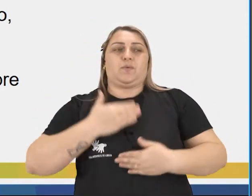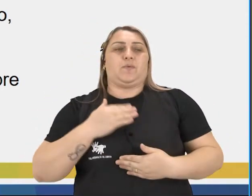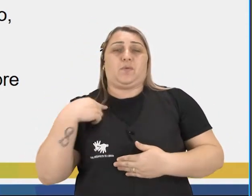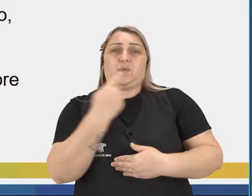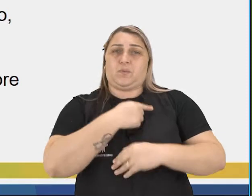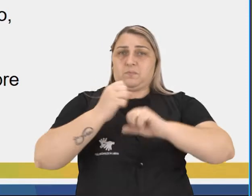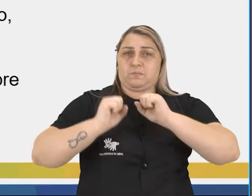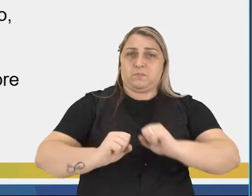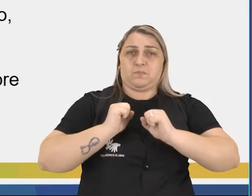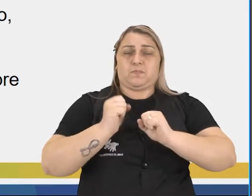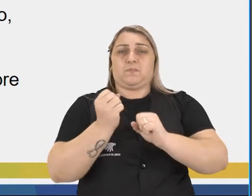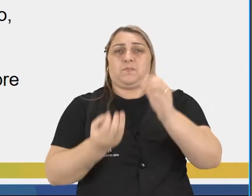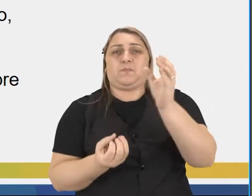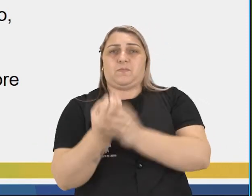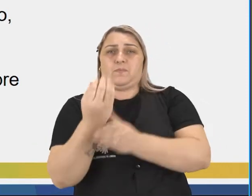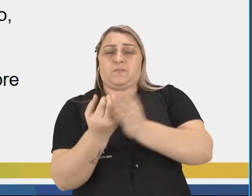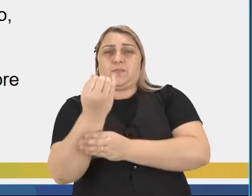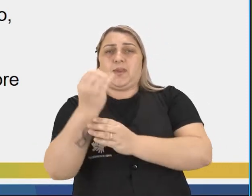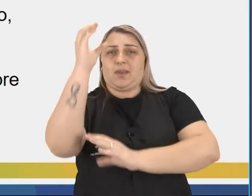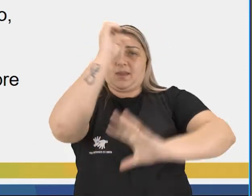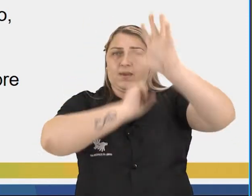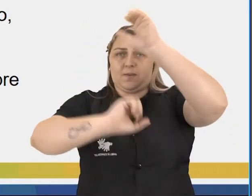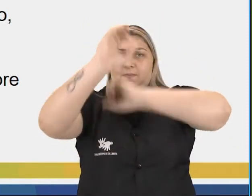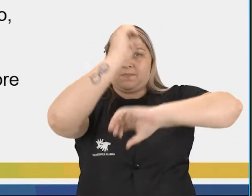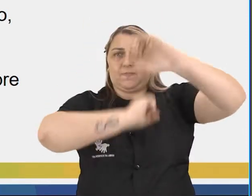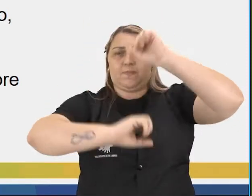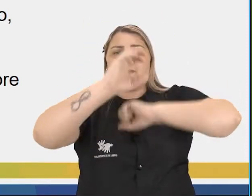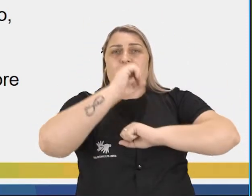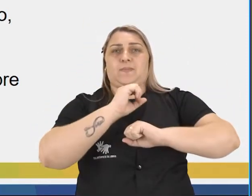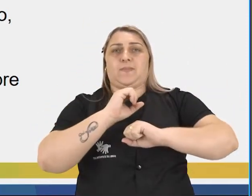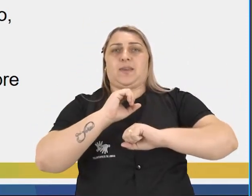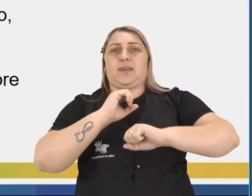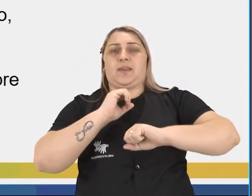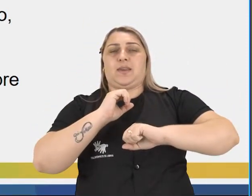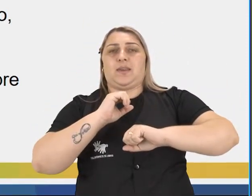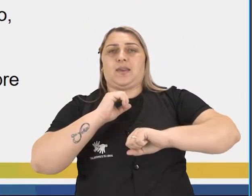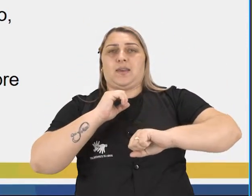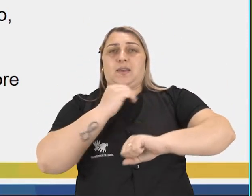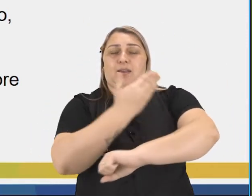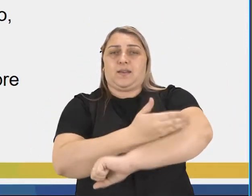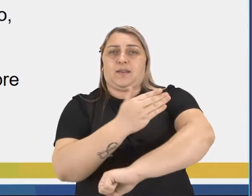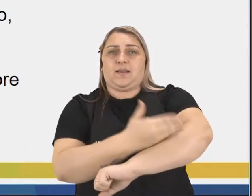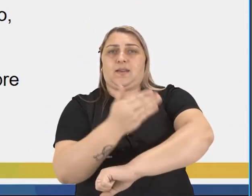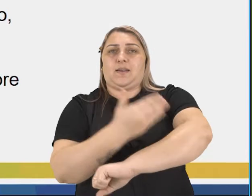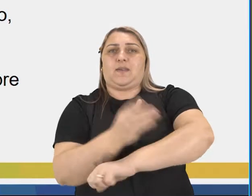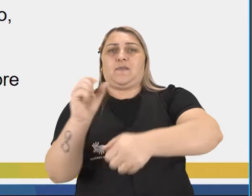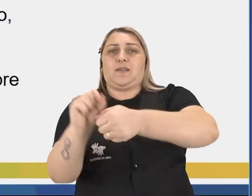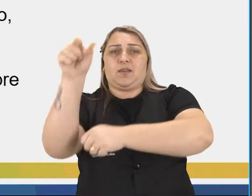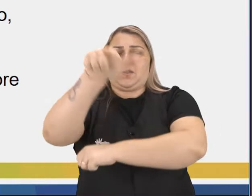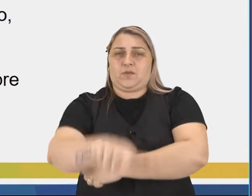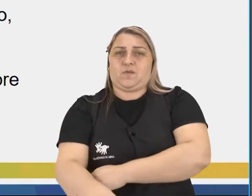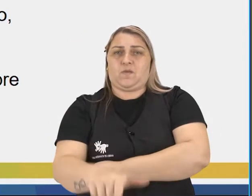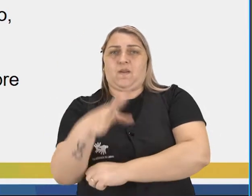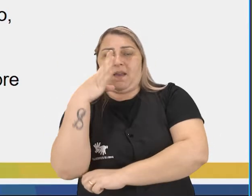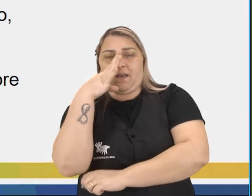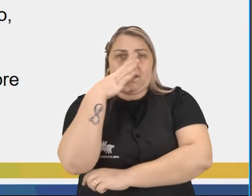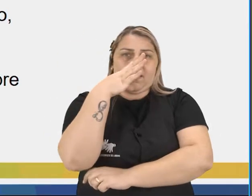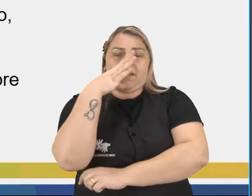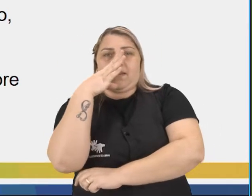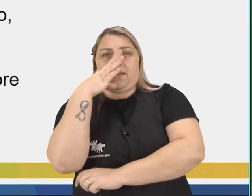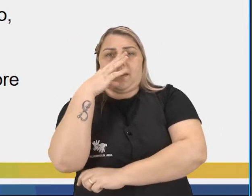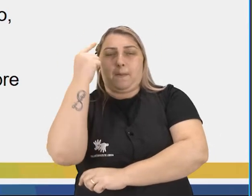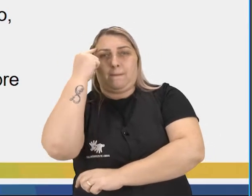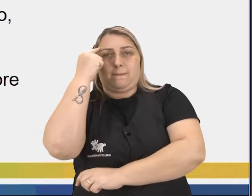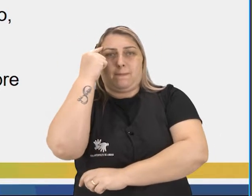nós podemos criar, aprender, exercitar, reinventar, assistir e